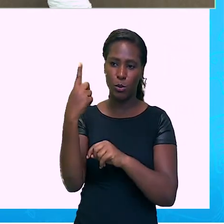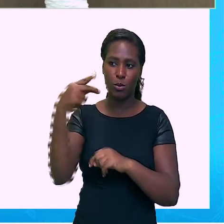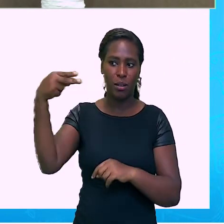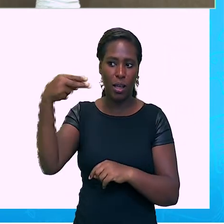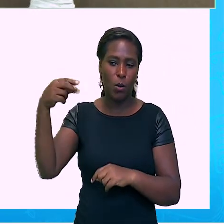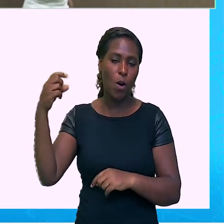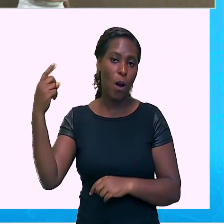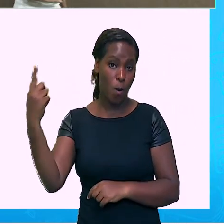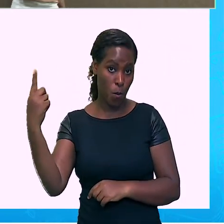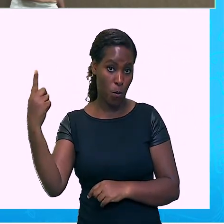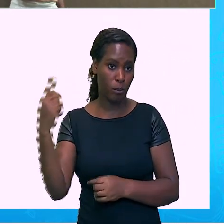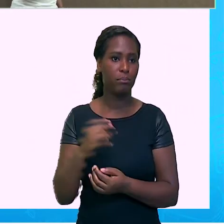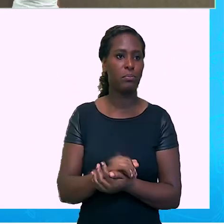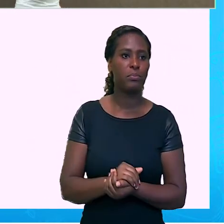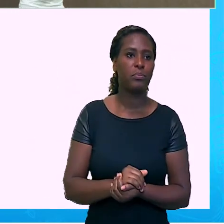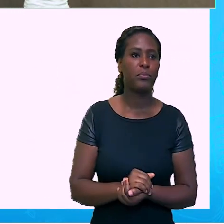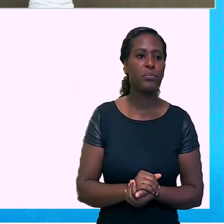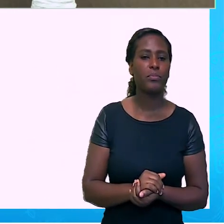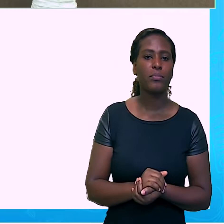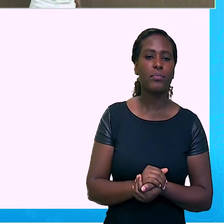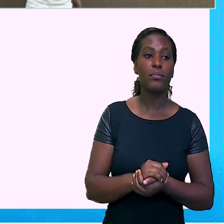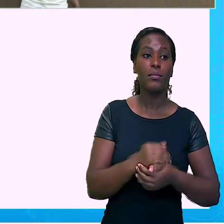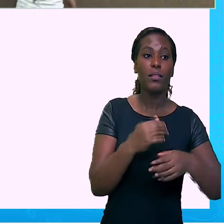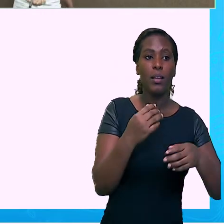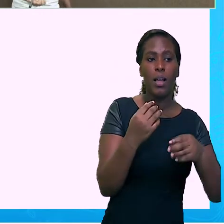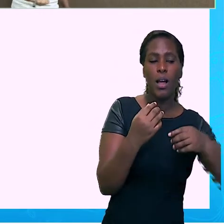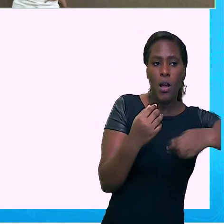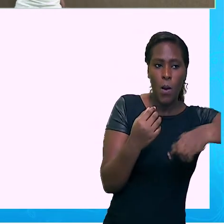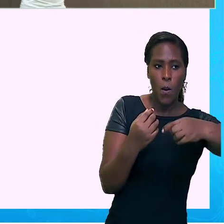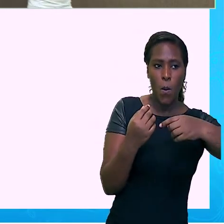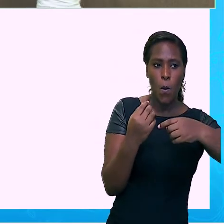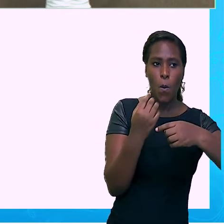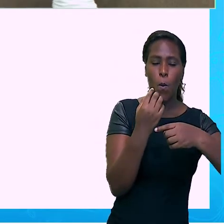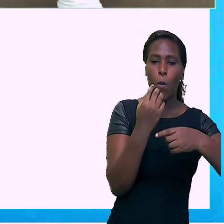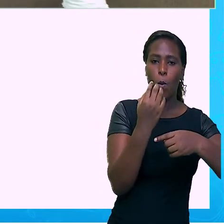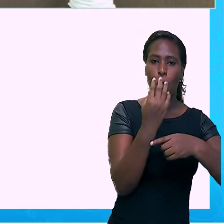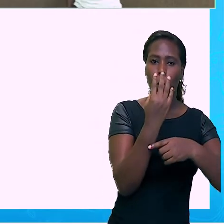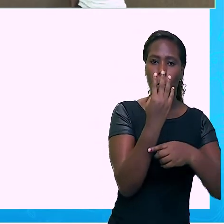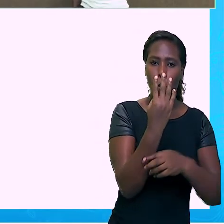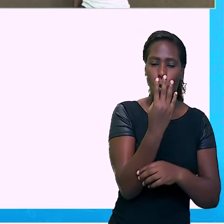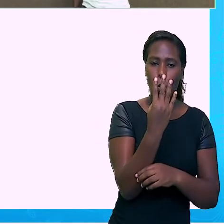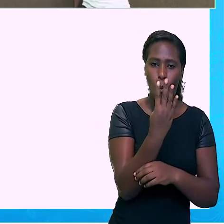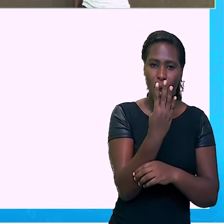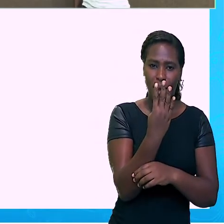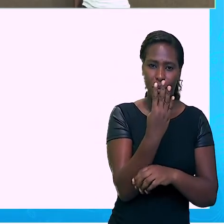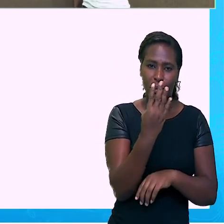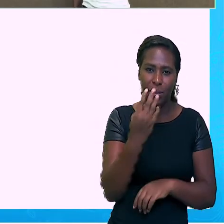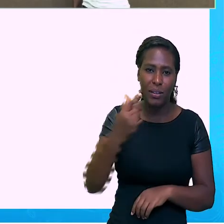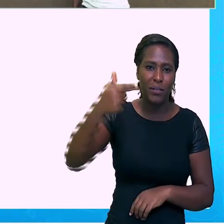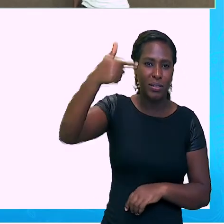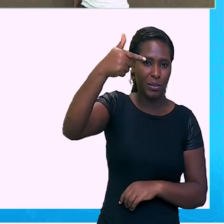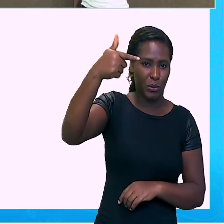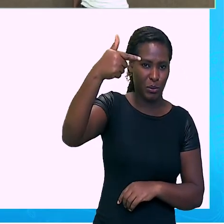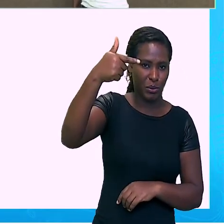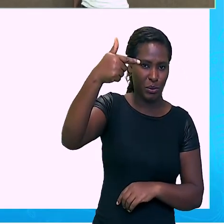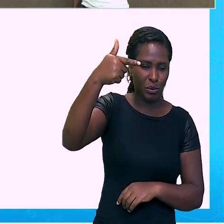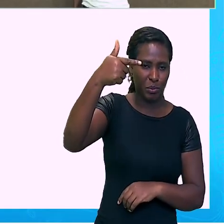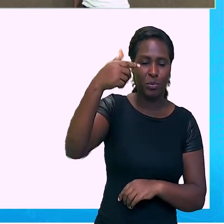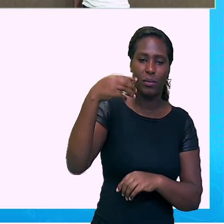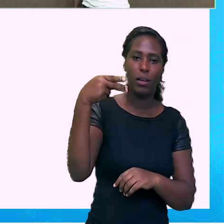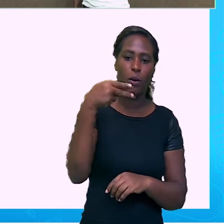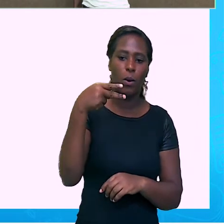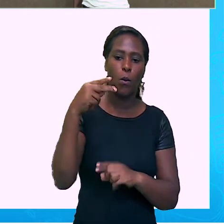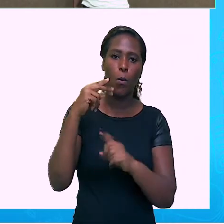Quatro elevado ao cubo. Vamos lá. Quatro vezes quatro, dezesseis. Aí você faz dezesseis